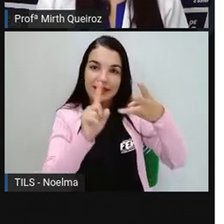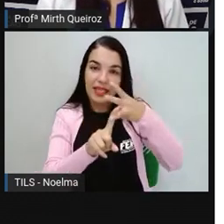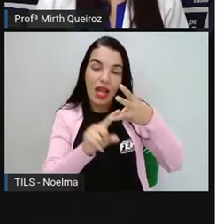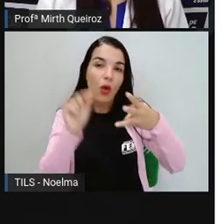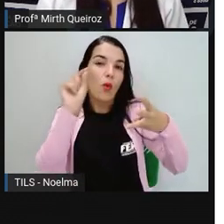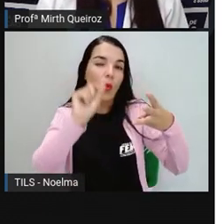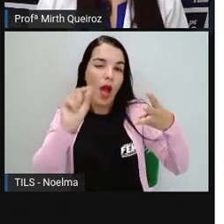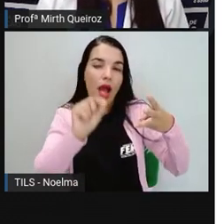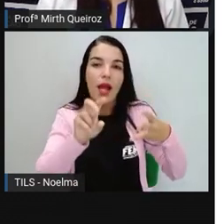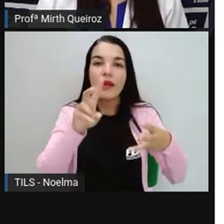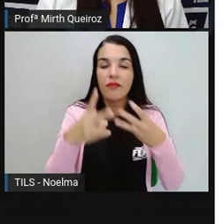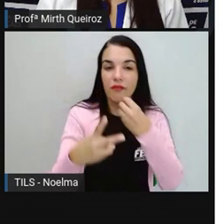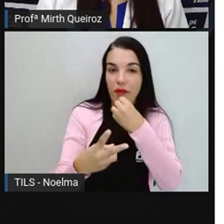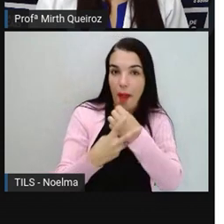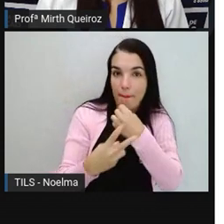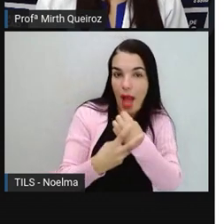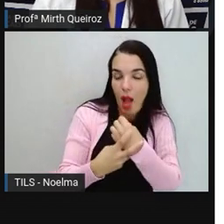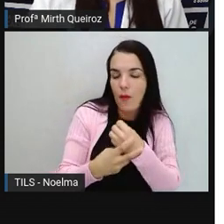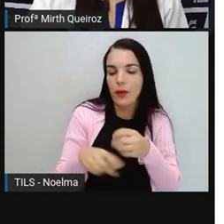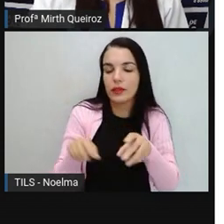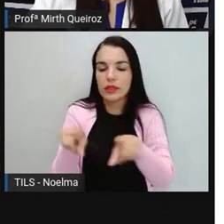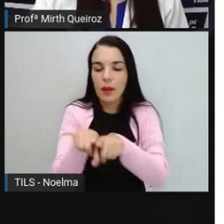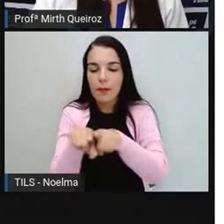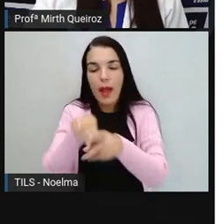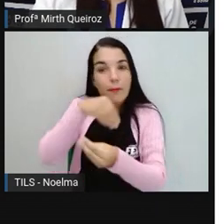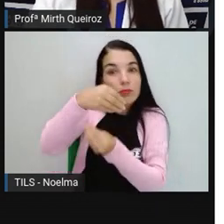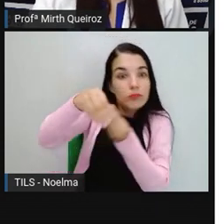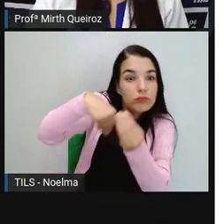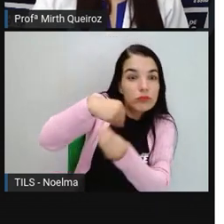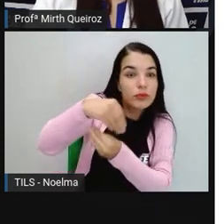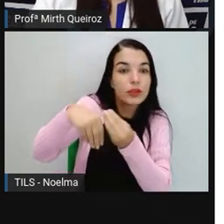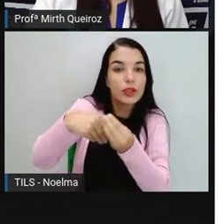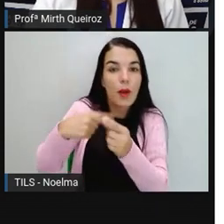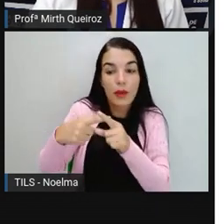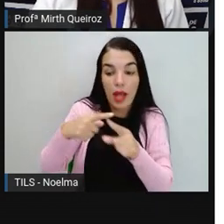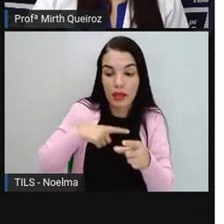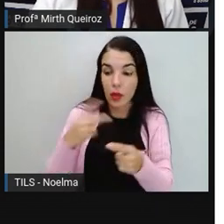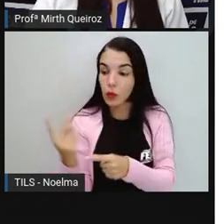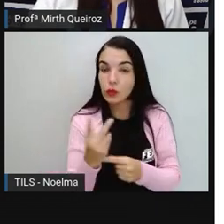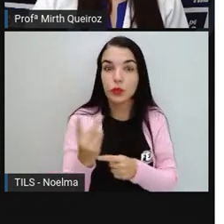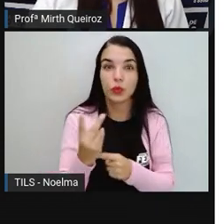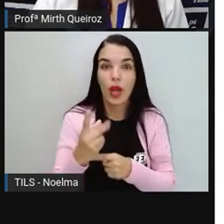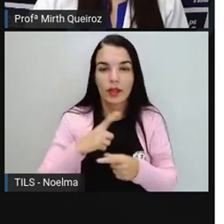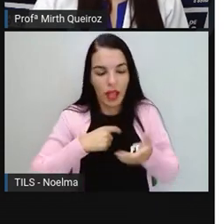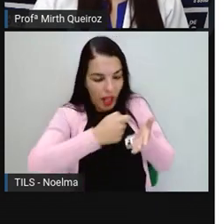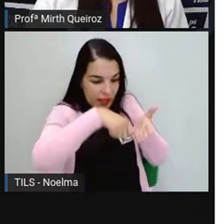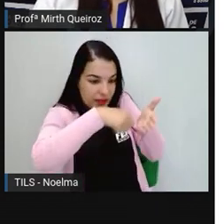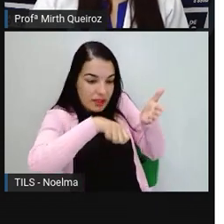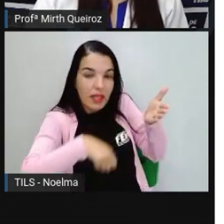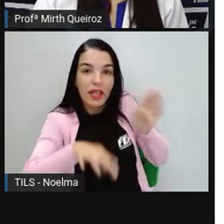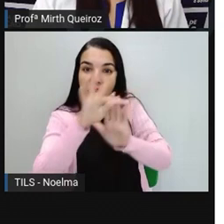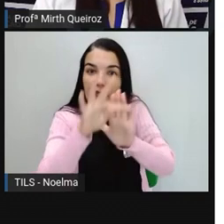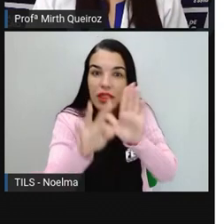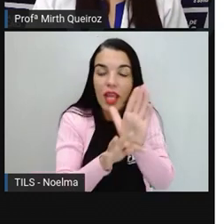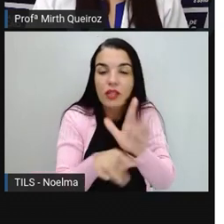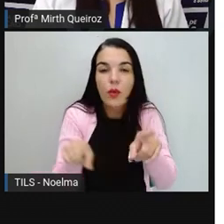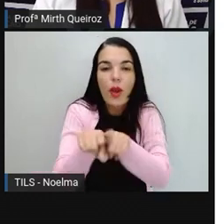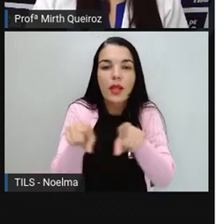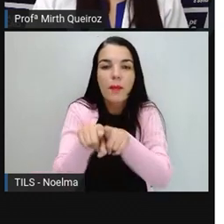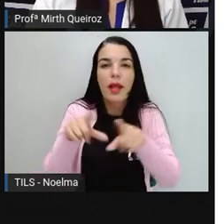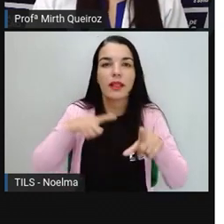linguagem mista, tal qual nós temos aqui essas imagens. Aqui, proibido